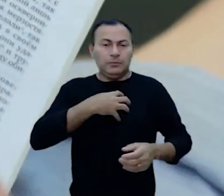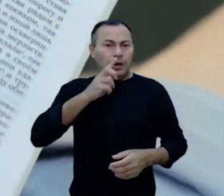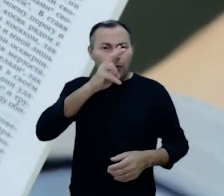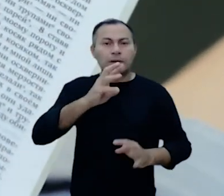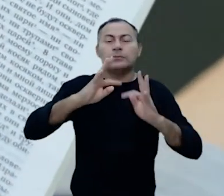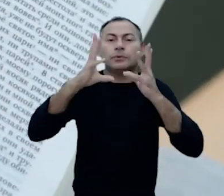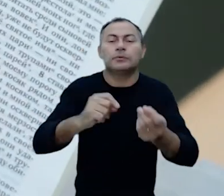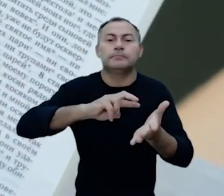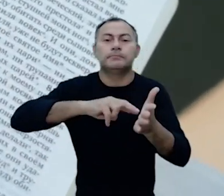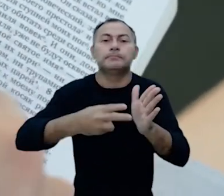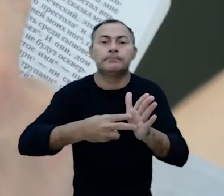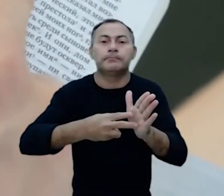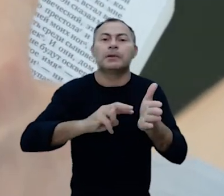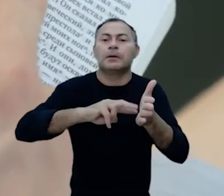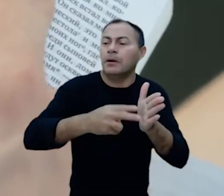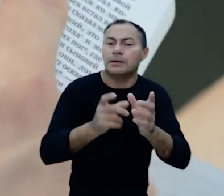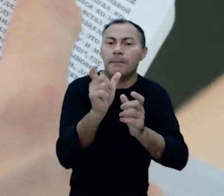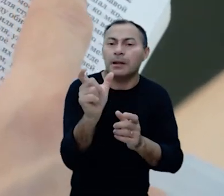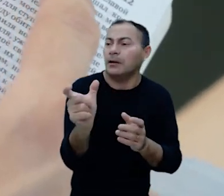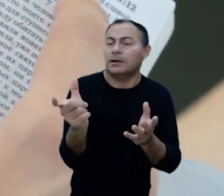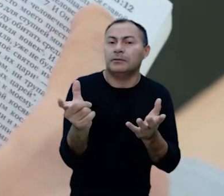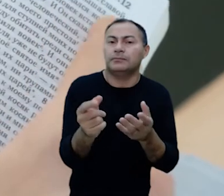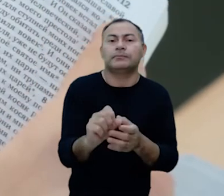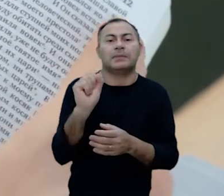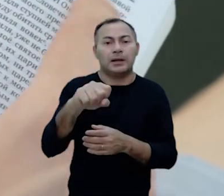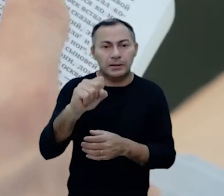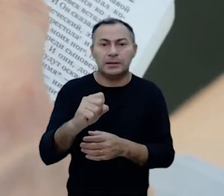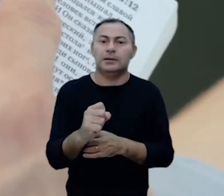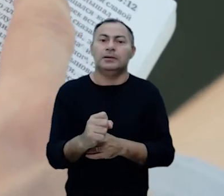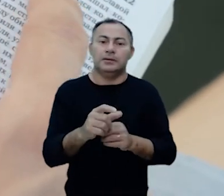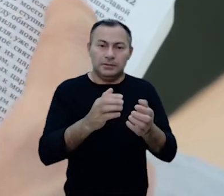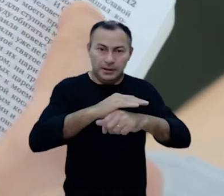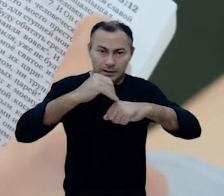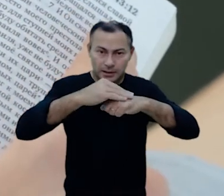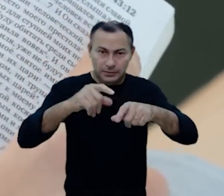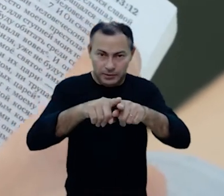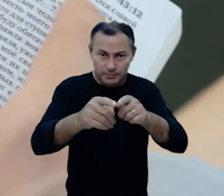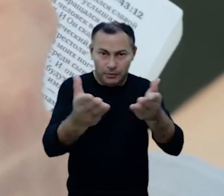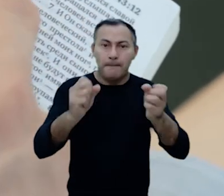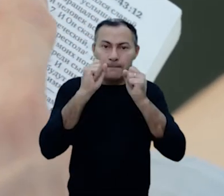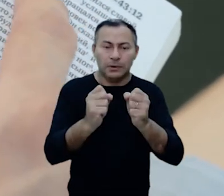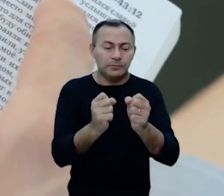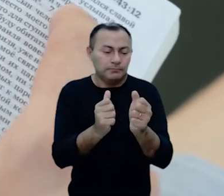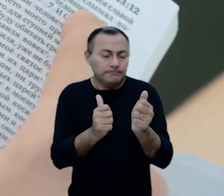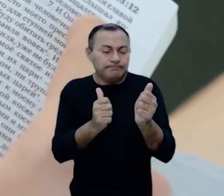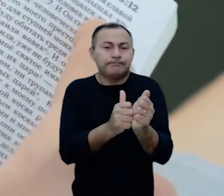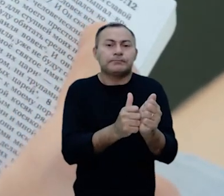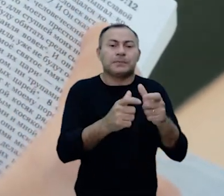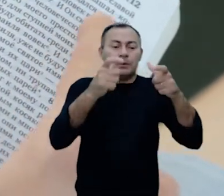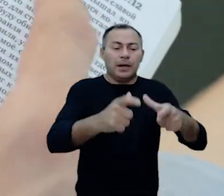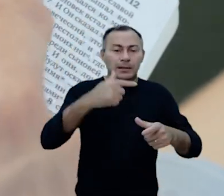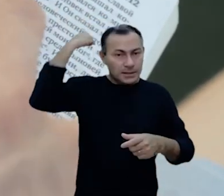vibrante o que tudo isso significa com essas palavras. E assim, queridos irmãos, agora podemos-nos